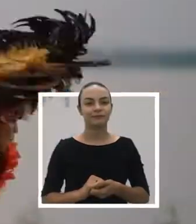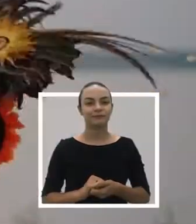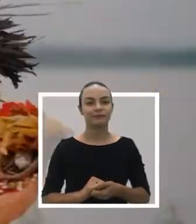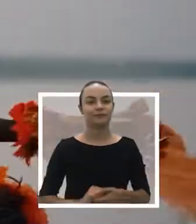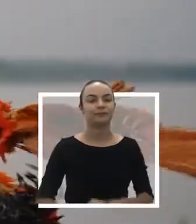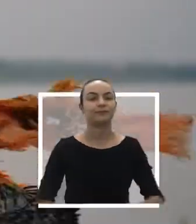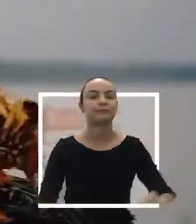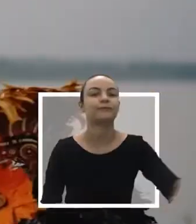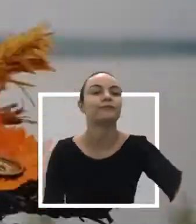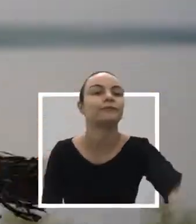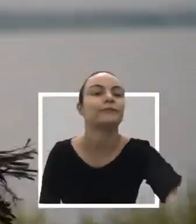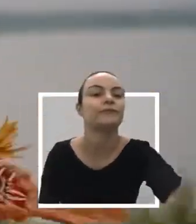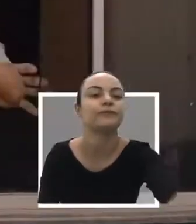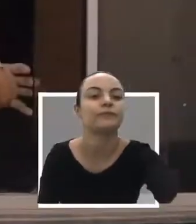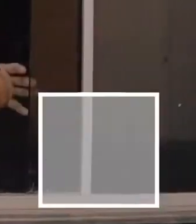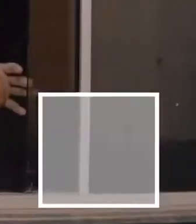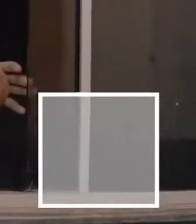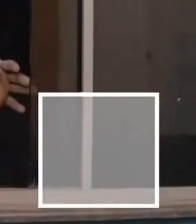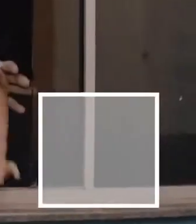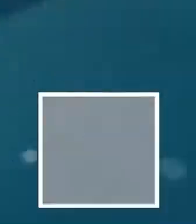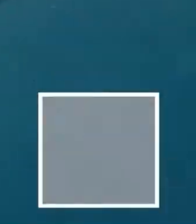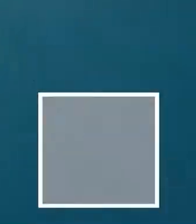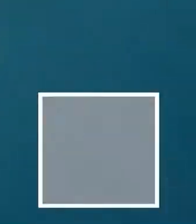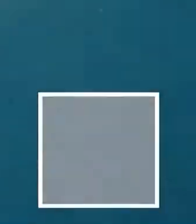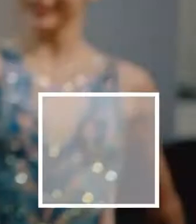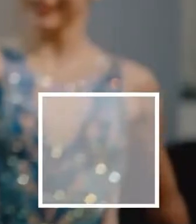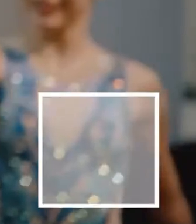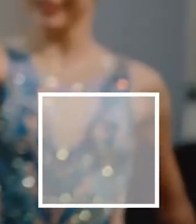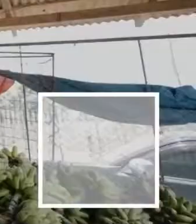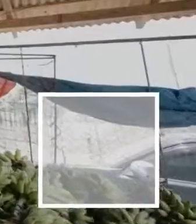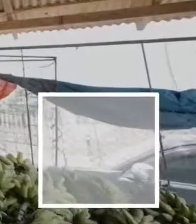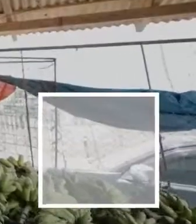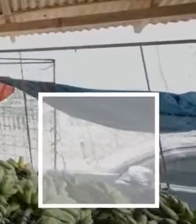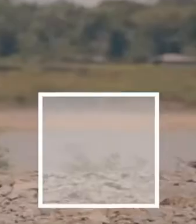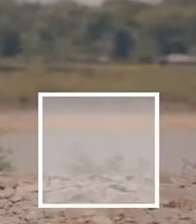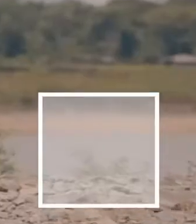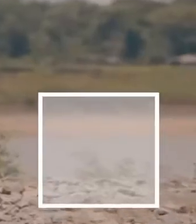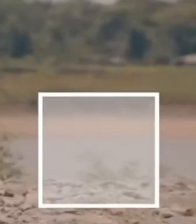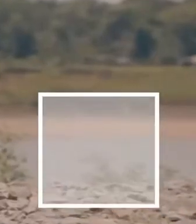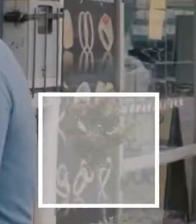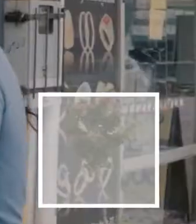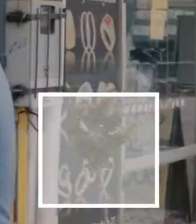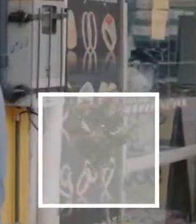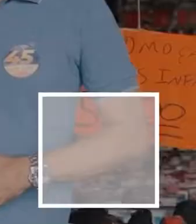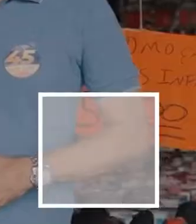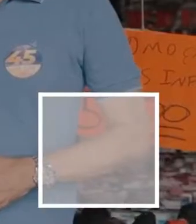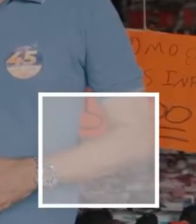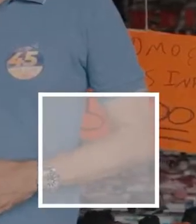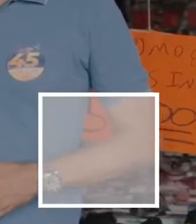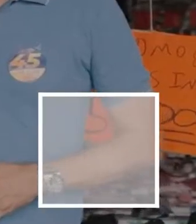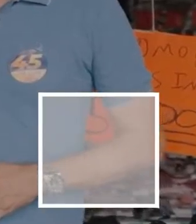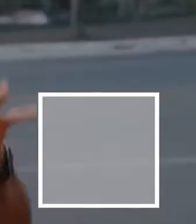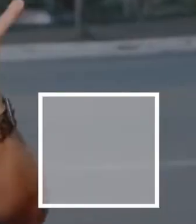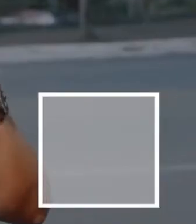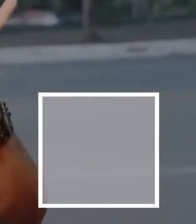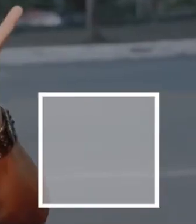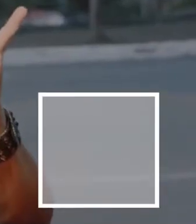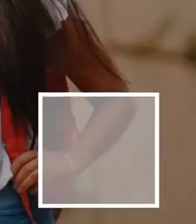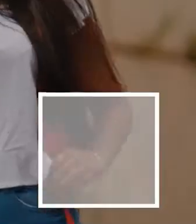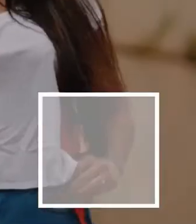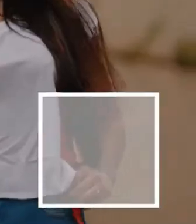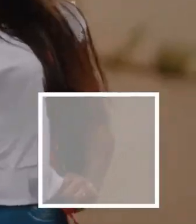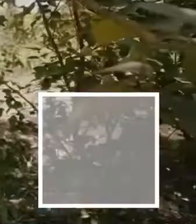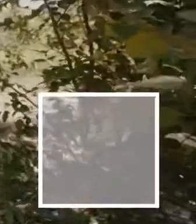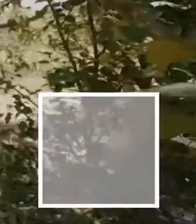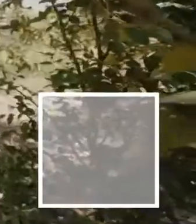Eu voto 45. Quero trabalho de novo. O Rio já aprovou o faz.